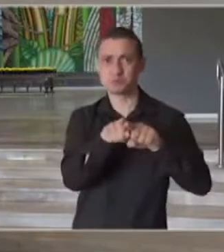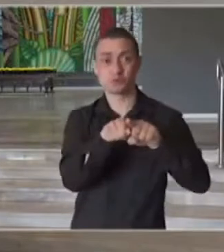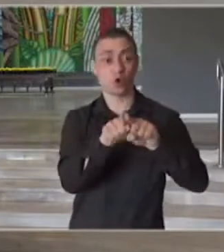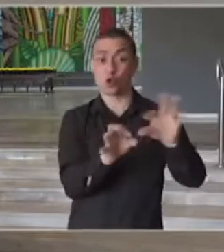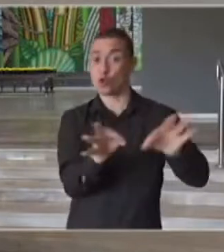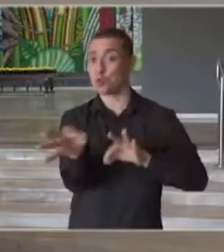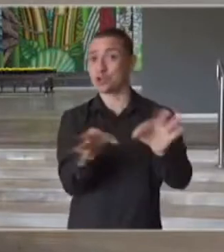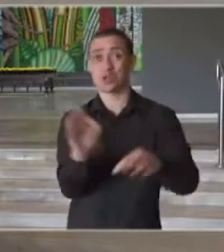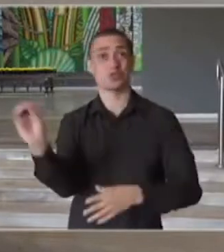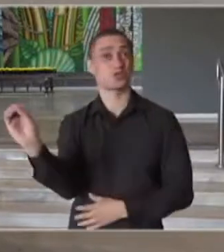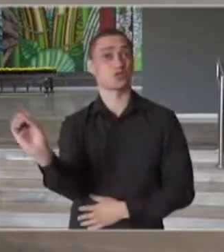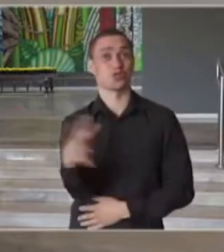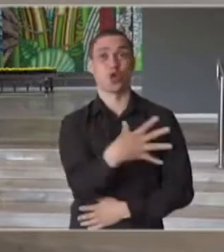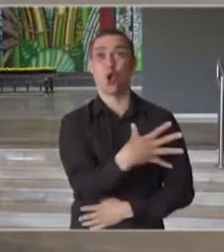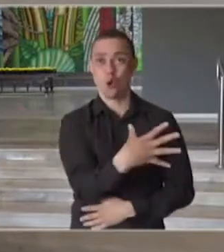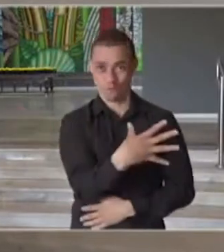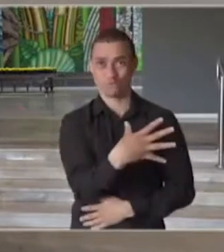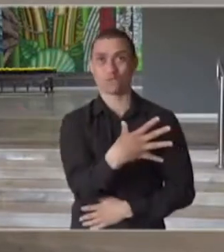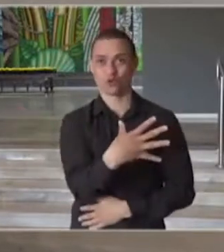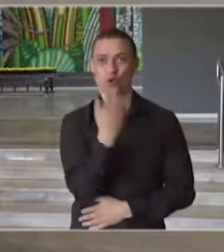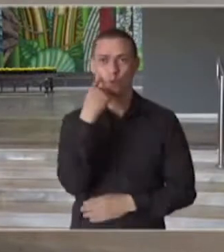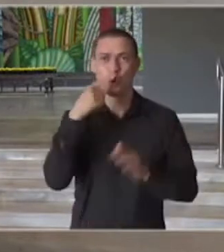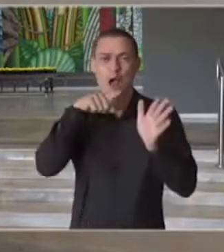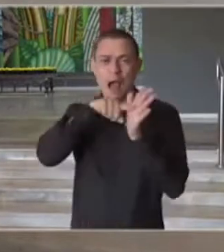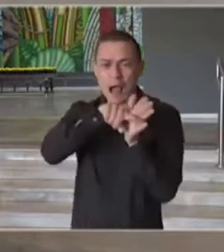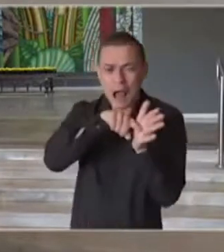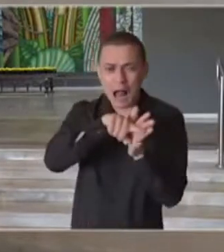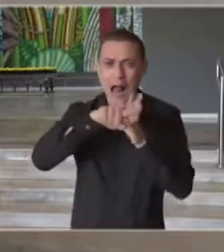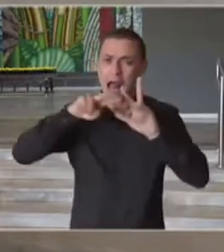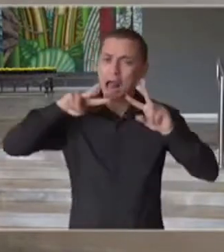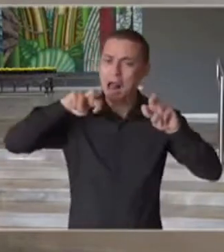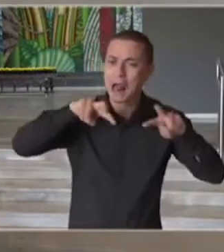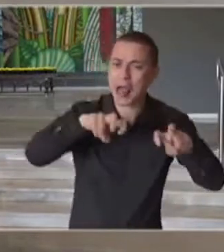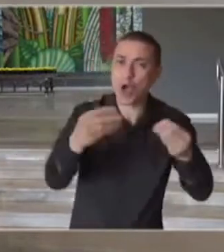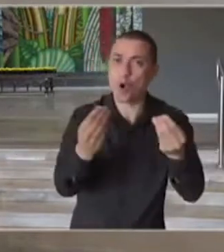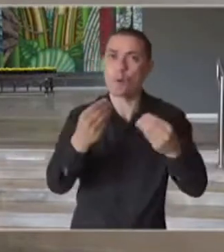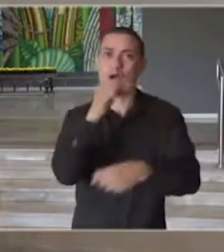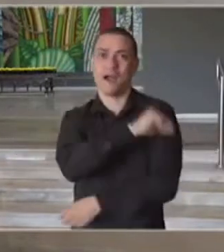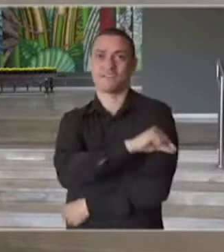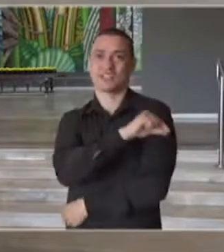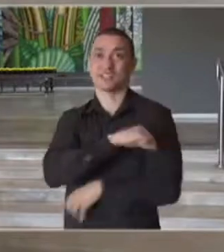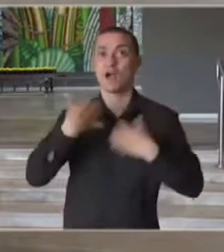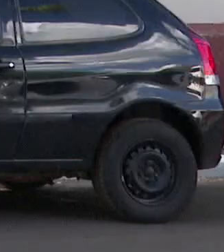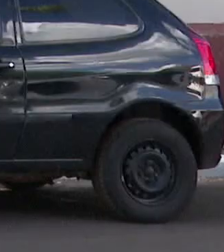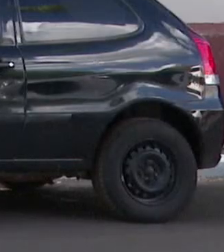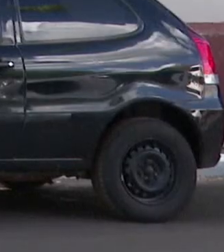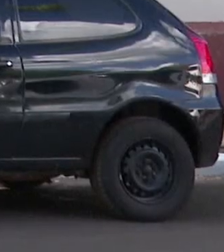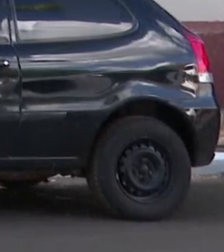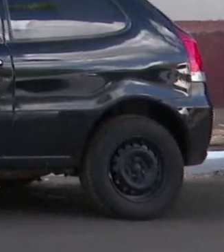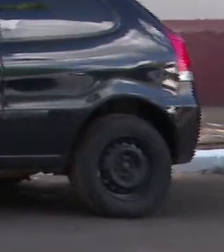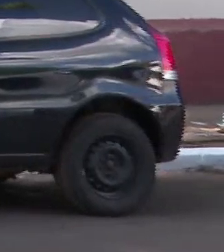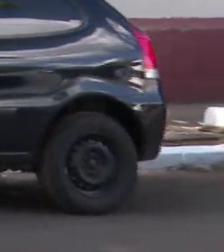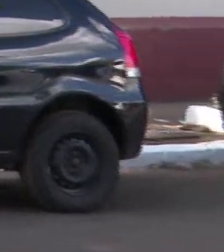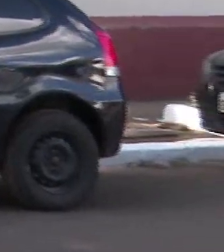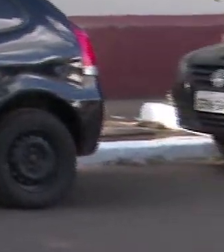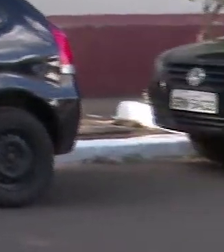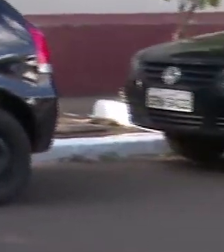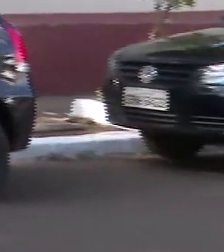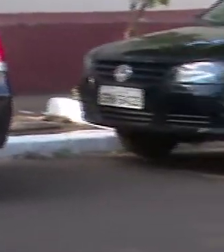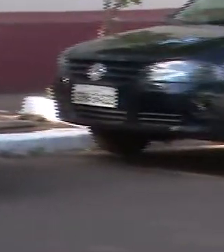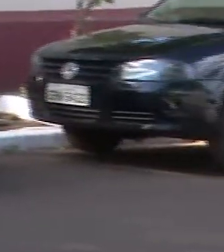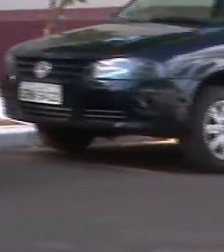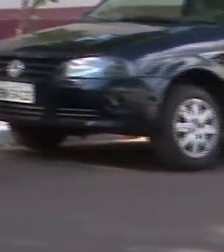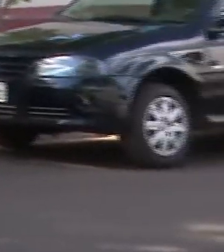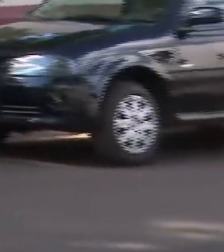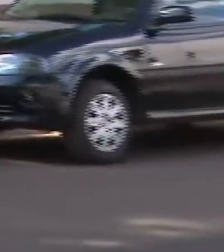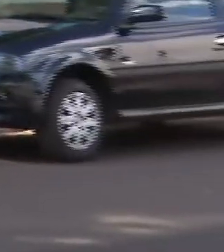5 mil idosos com 60 anos ou mais vão receber o reforço